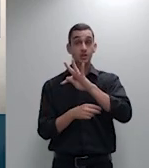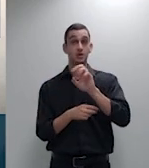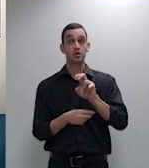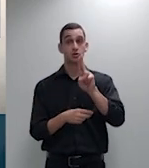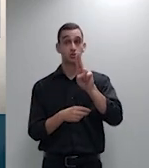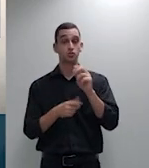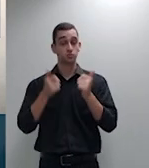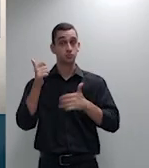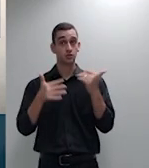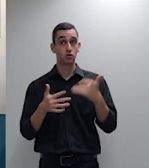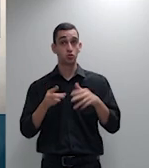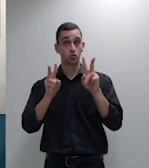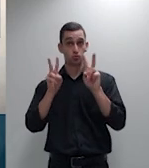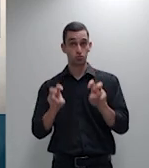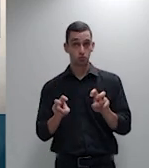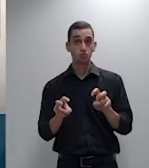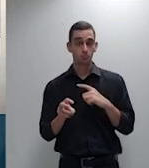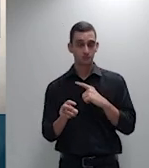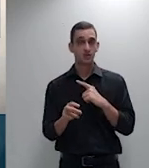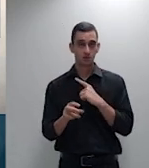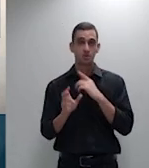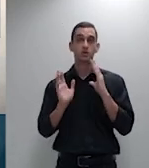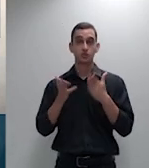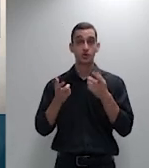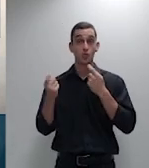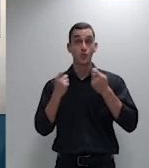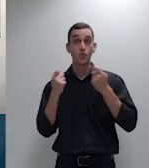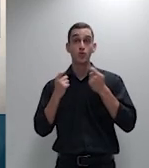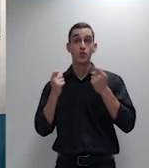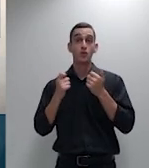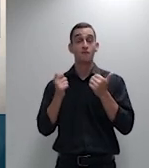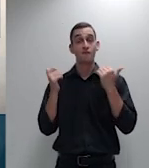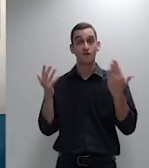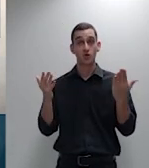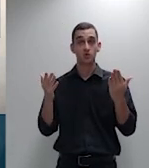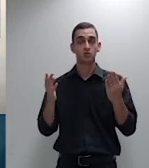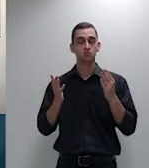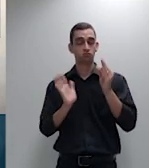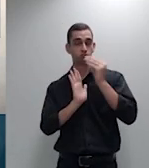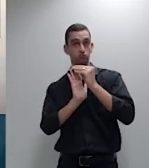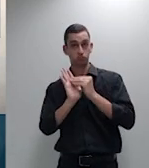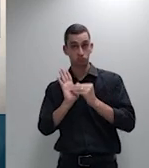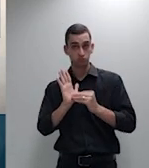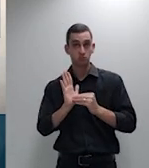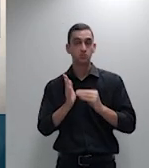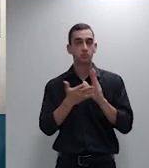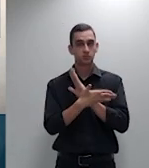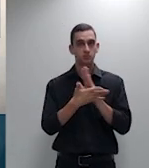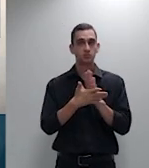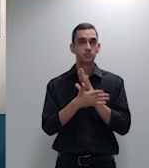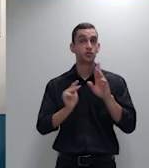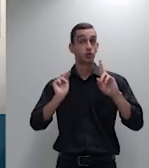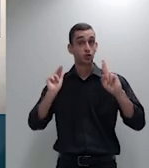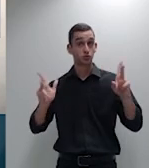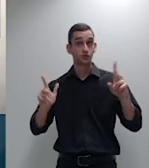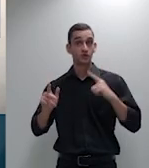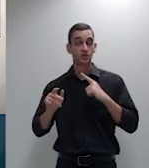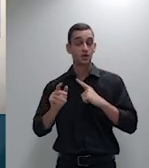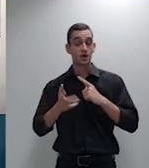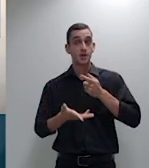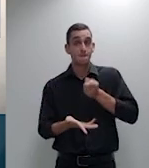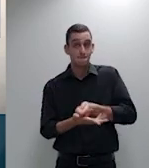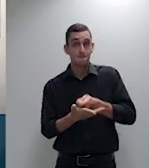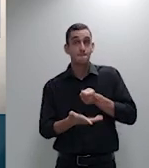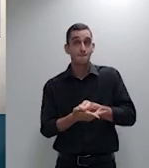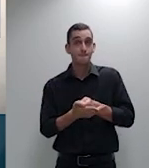o controle externo exercido sobre a diferenciação de preço aplicada para os planos